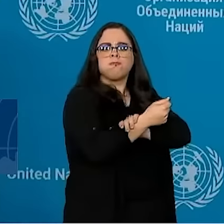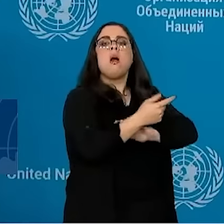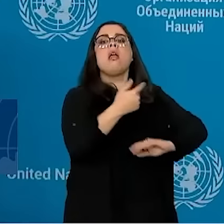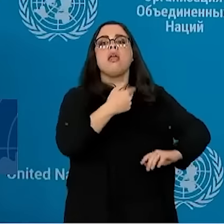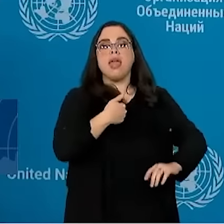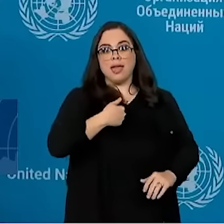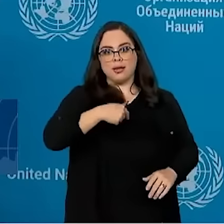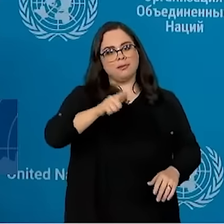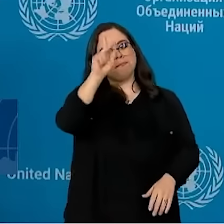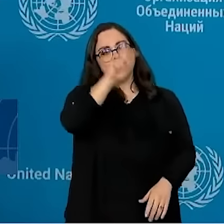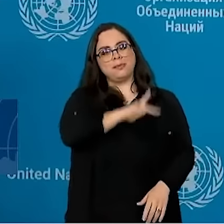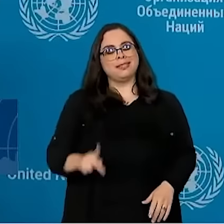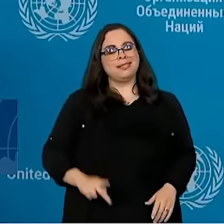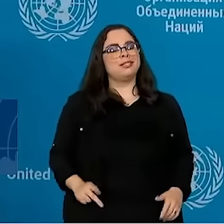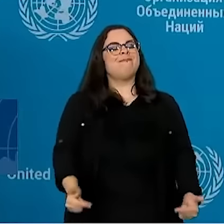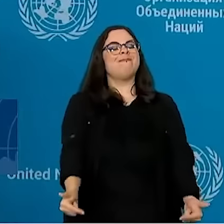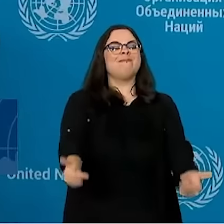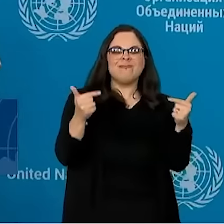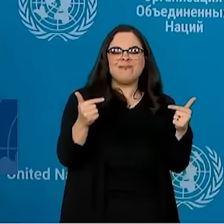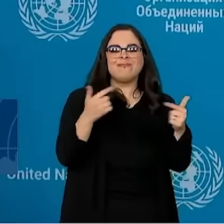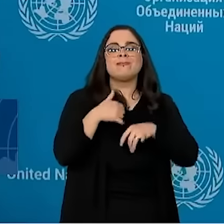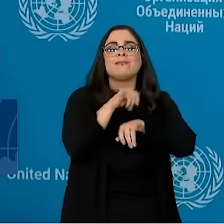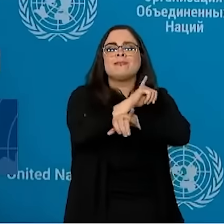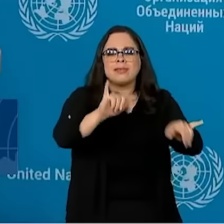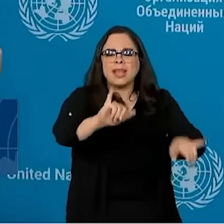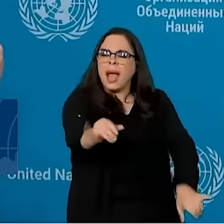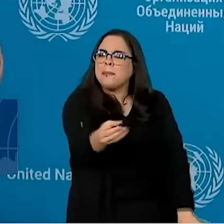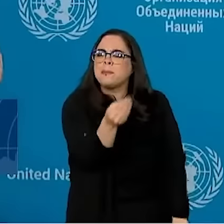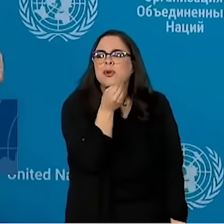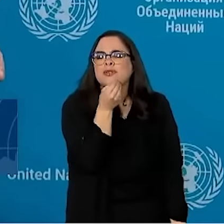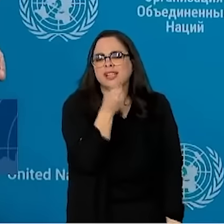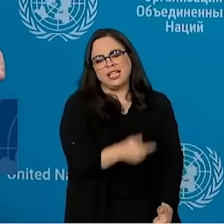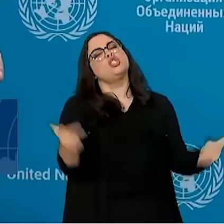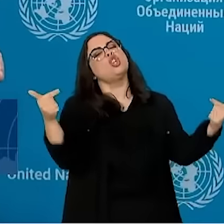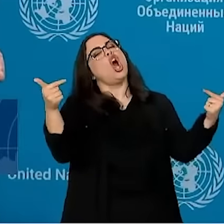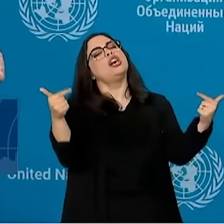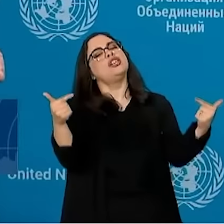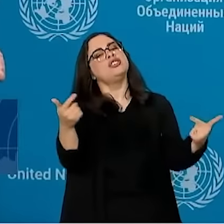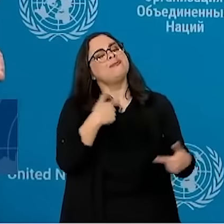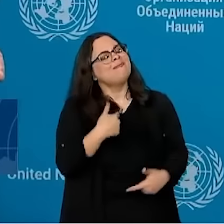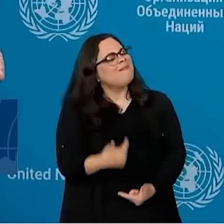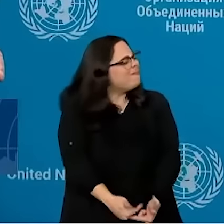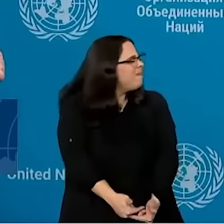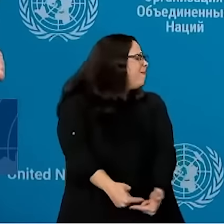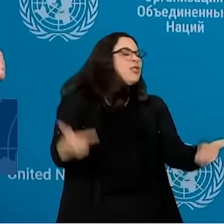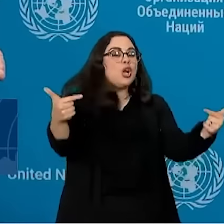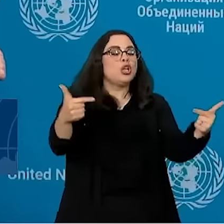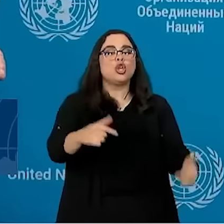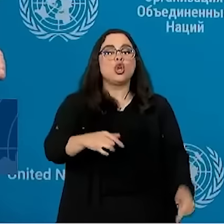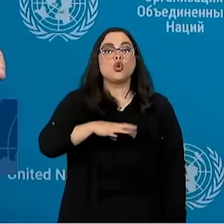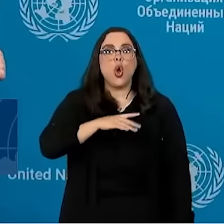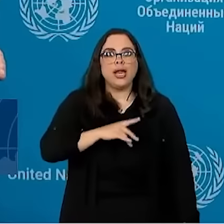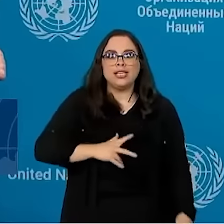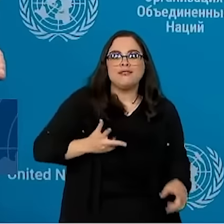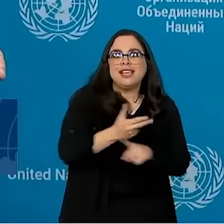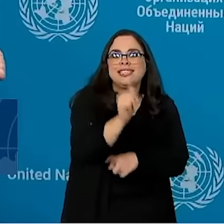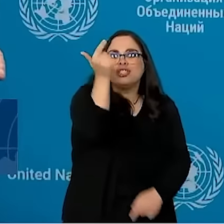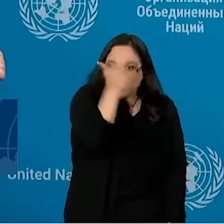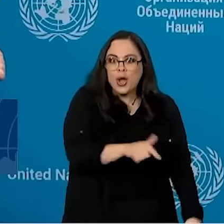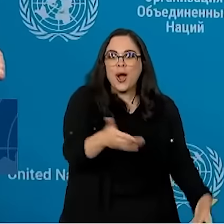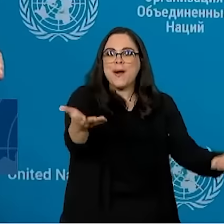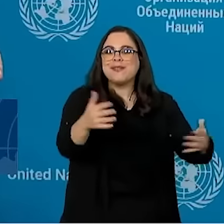de muita sorte, sabe, eu estou dizendo para as pessoas, aproveite, que eu tenho tanta sorte que o Corinthians começou a ganhar.